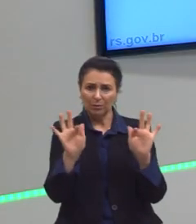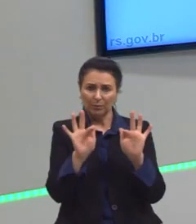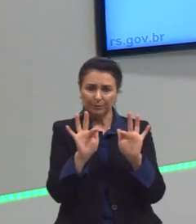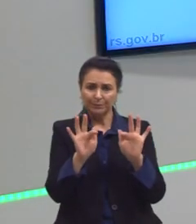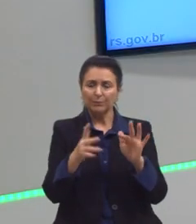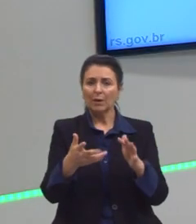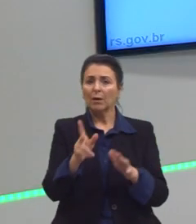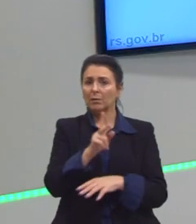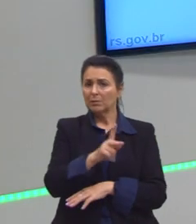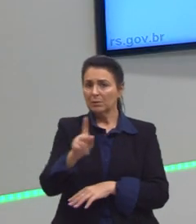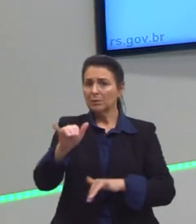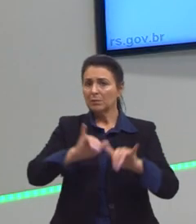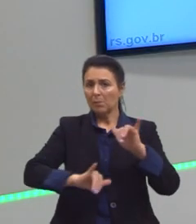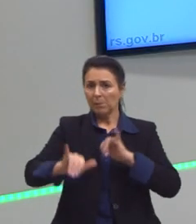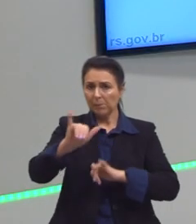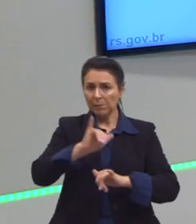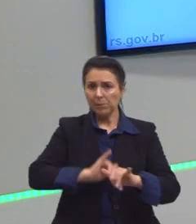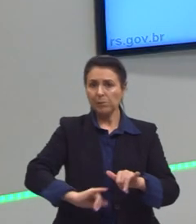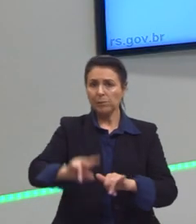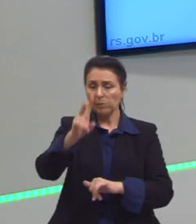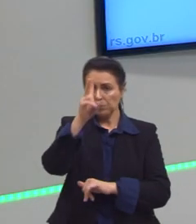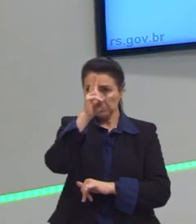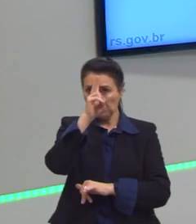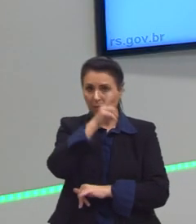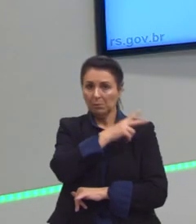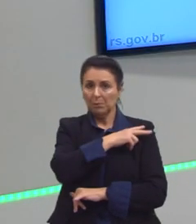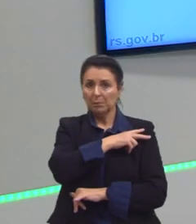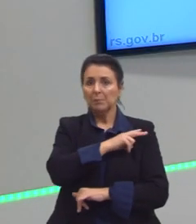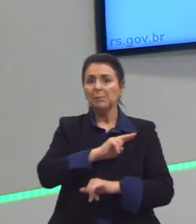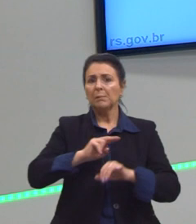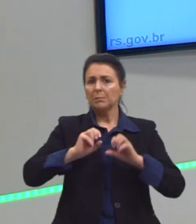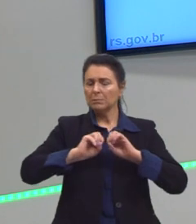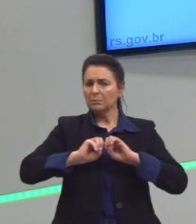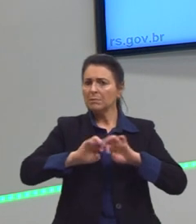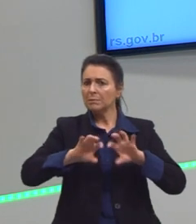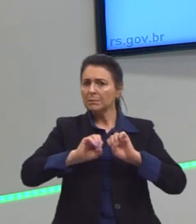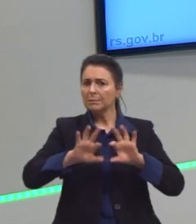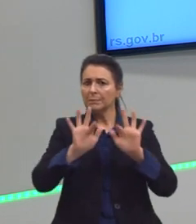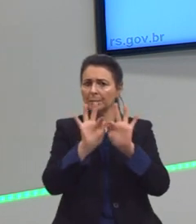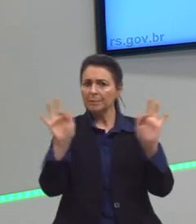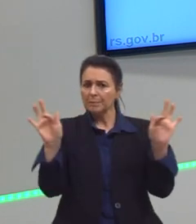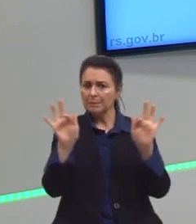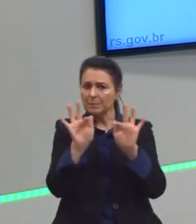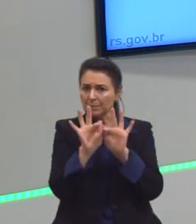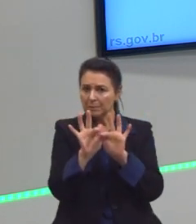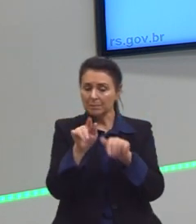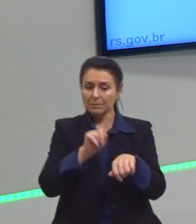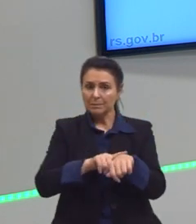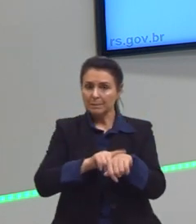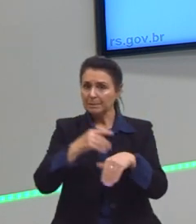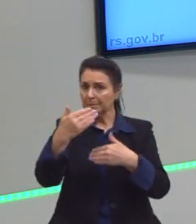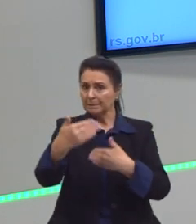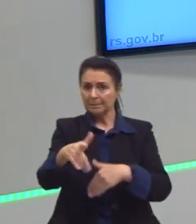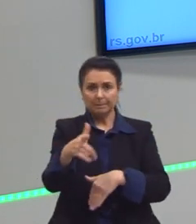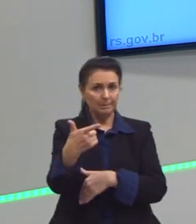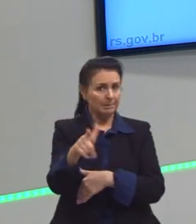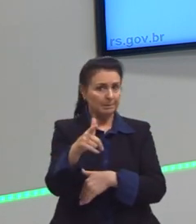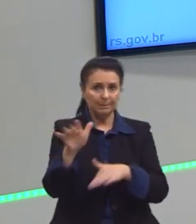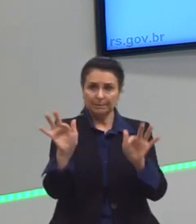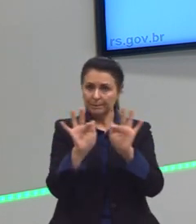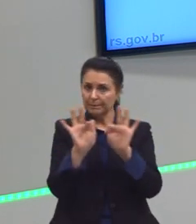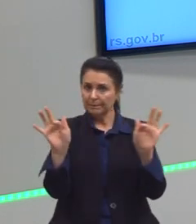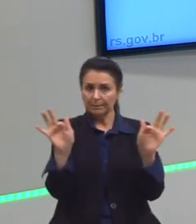ano, primeiro ano do ensino médio, a gente acaba fornecendo muitas vezes a fórmula, mas na hora do Enem, a gente não tem fórmula. Não pode